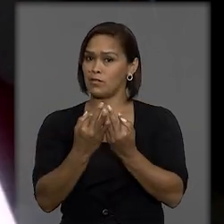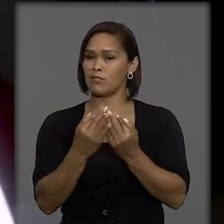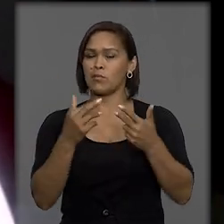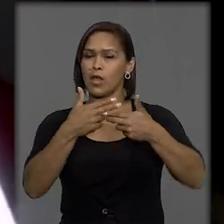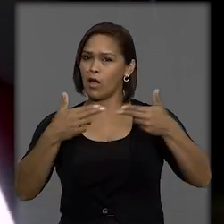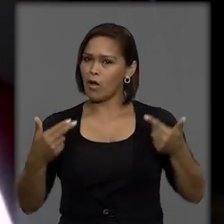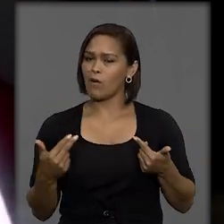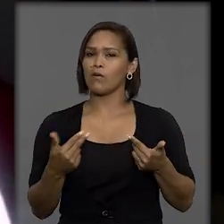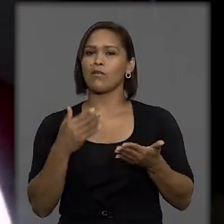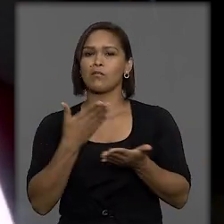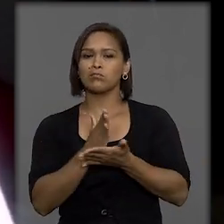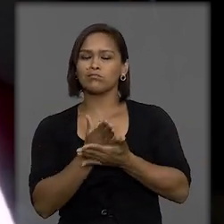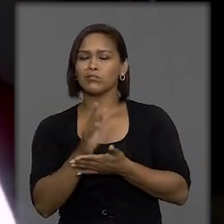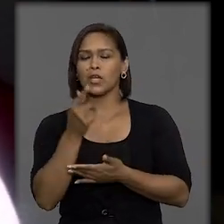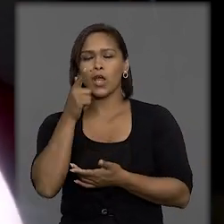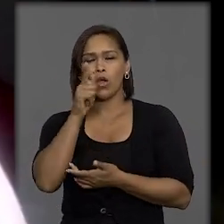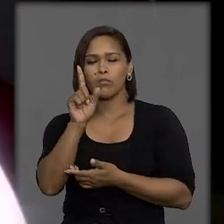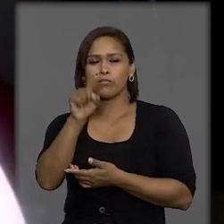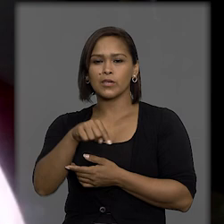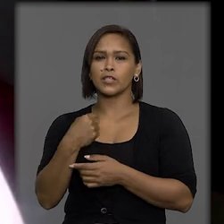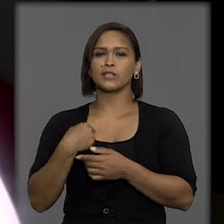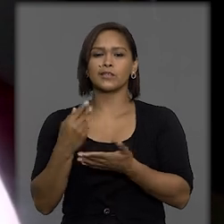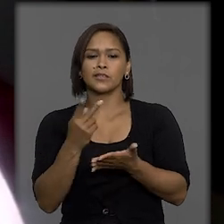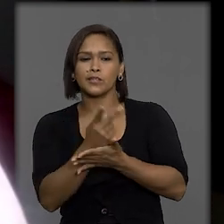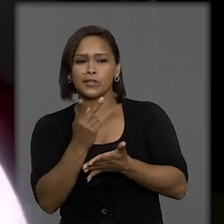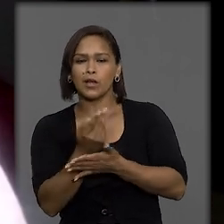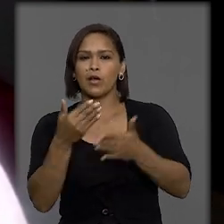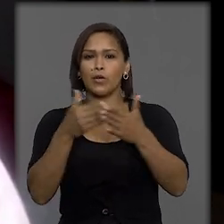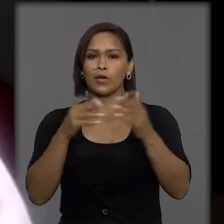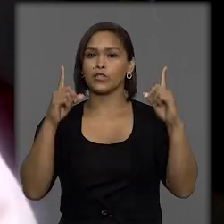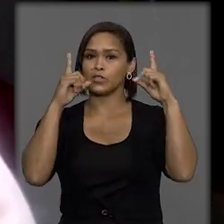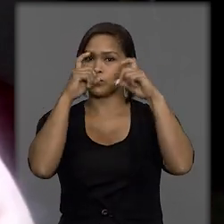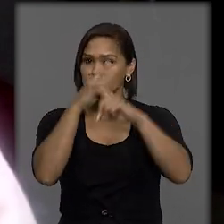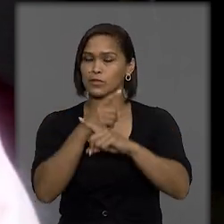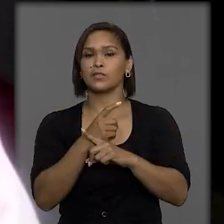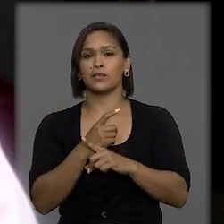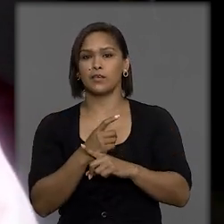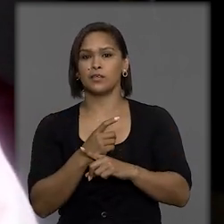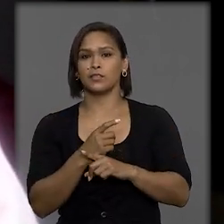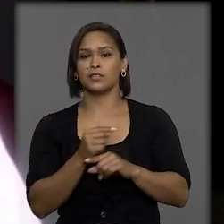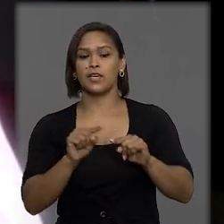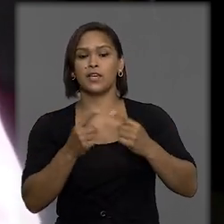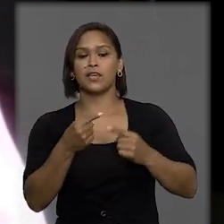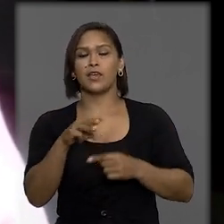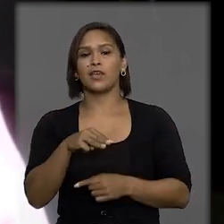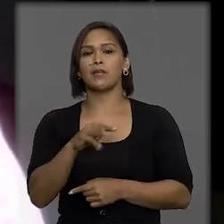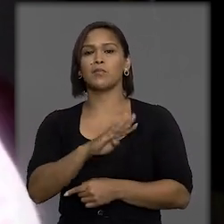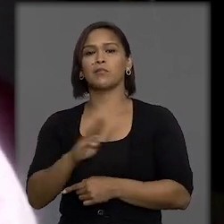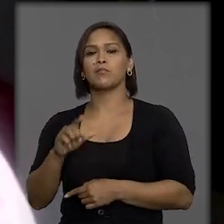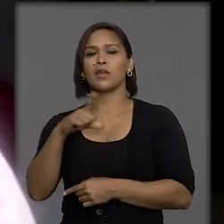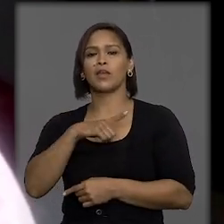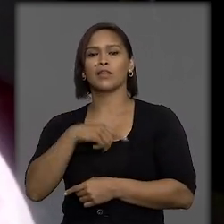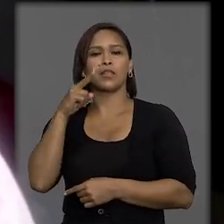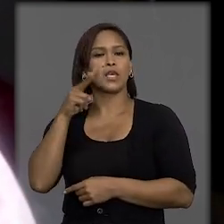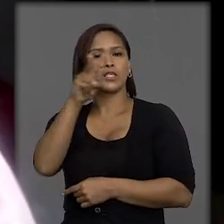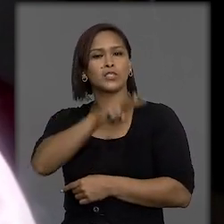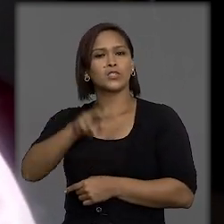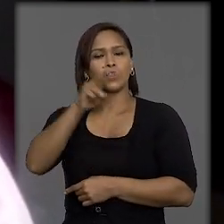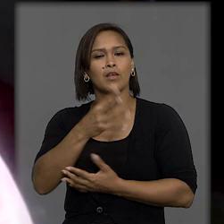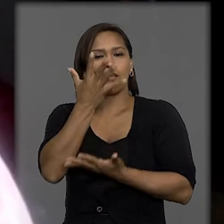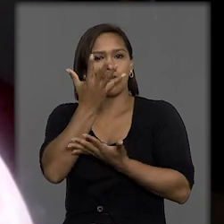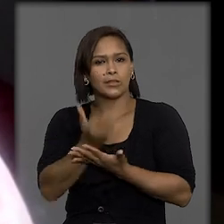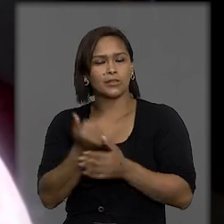muitas vezes, acontecem algumas intercorrências, algumas dificuldades. E a AMB quer ter esse olhar, esse olhar